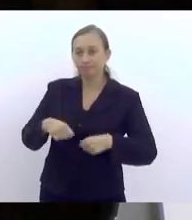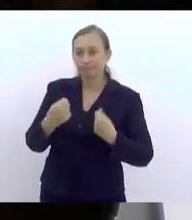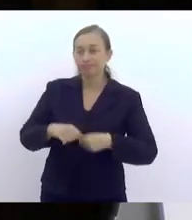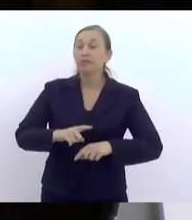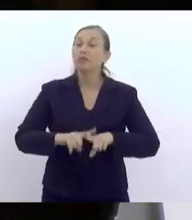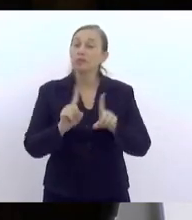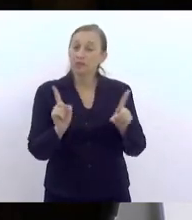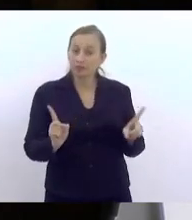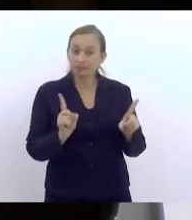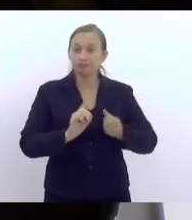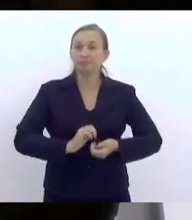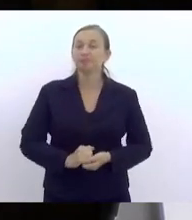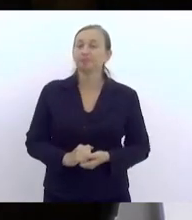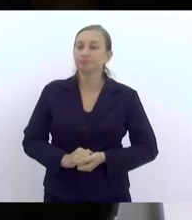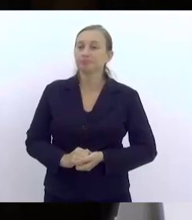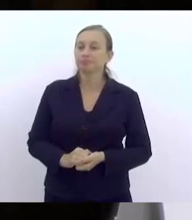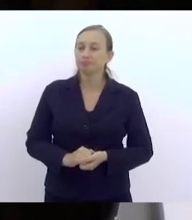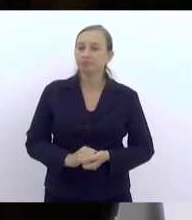Mas essa